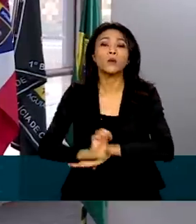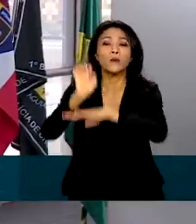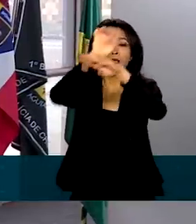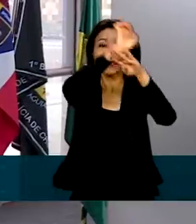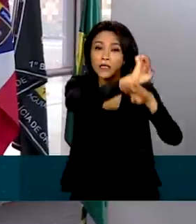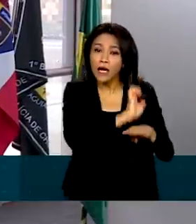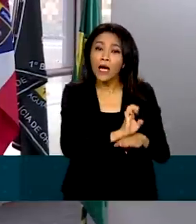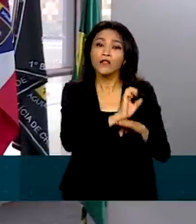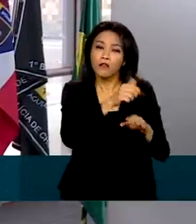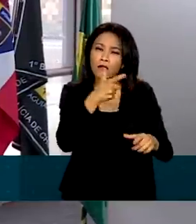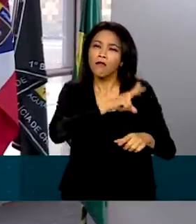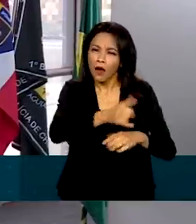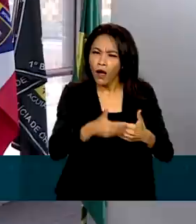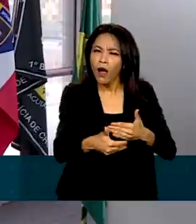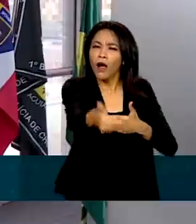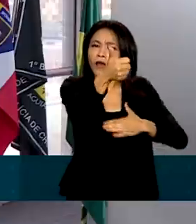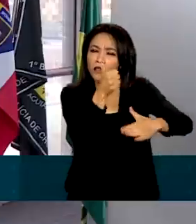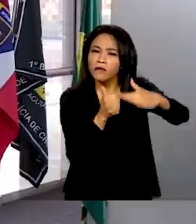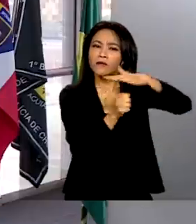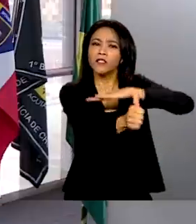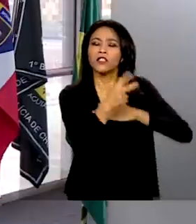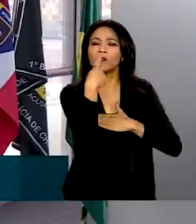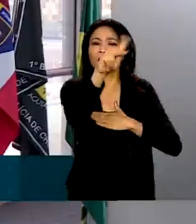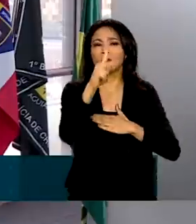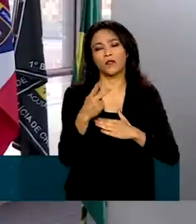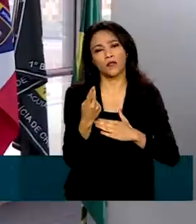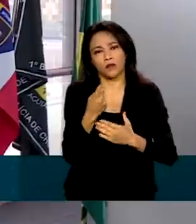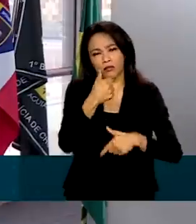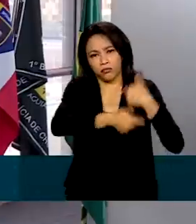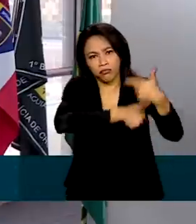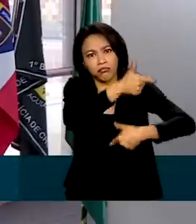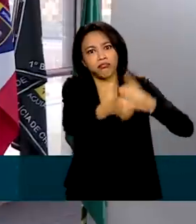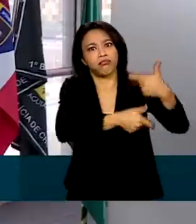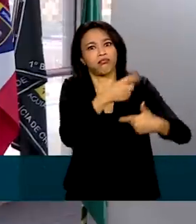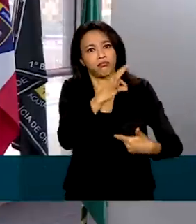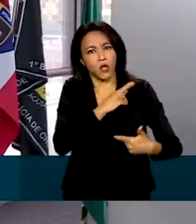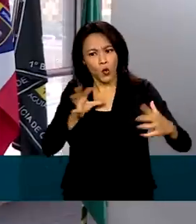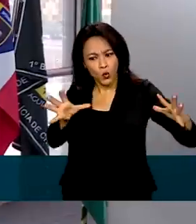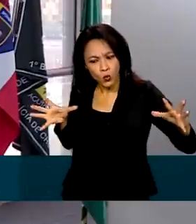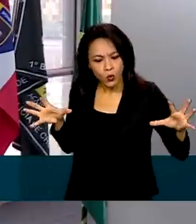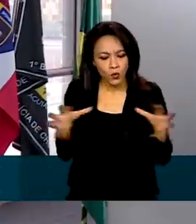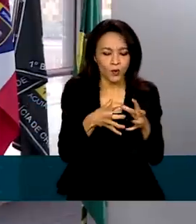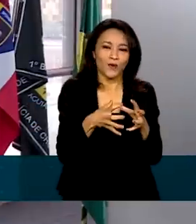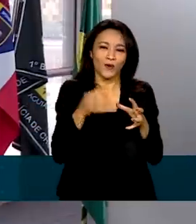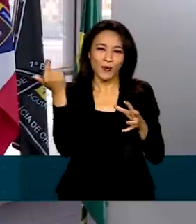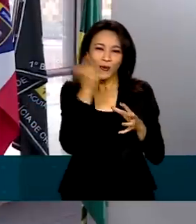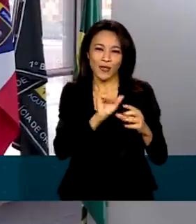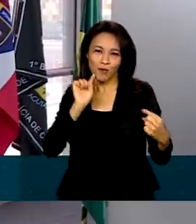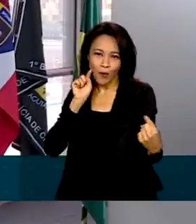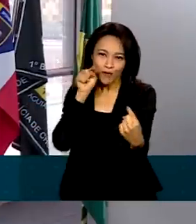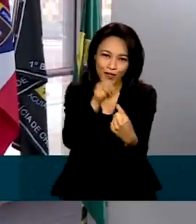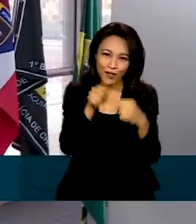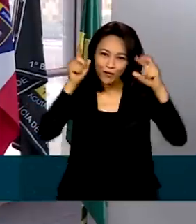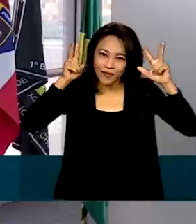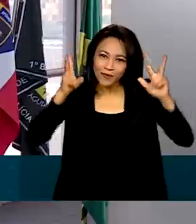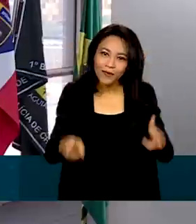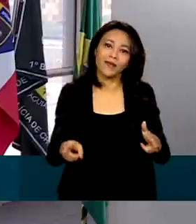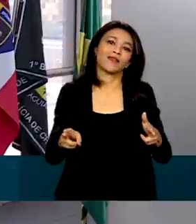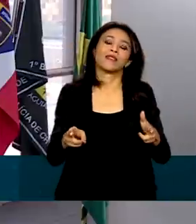institucionais de segurança pública e defesa social. Juntos, nós conseguimos colocar objetivos em comum, hoje